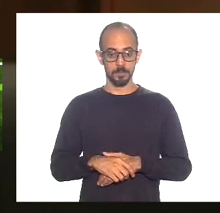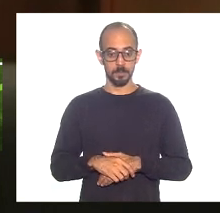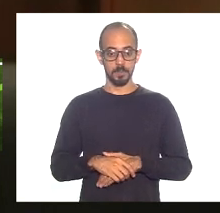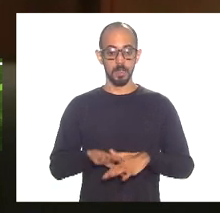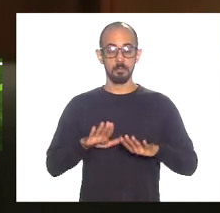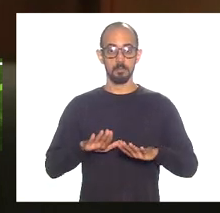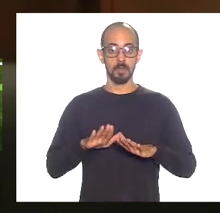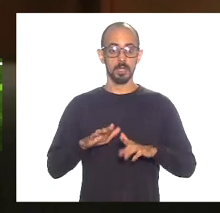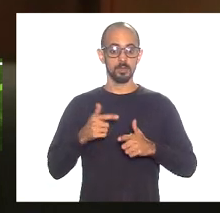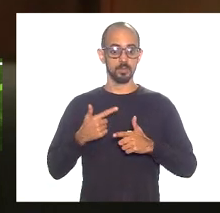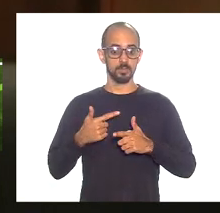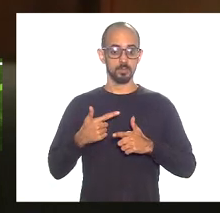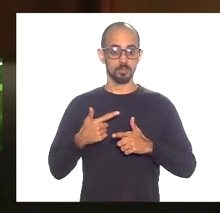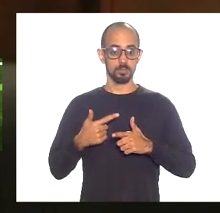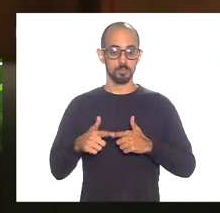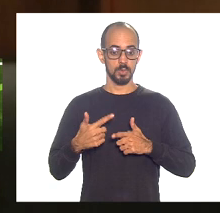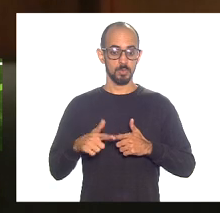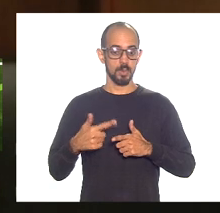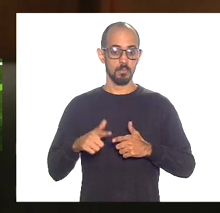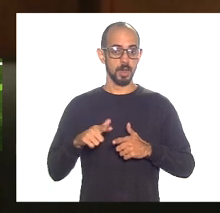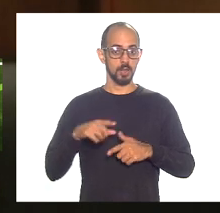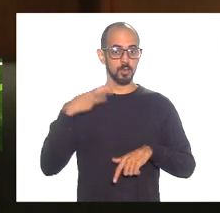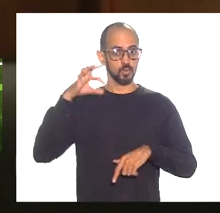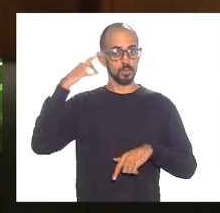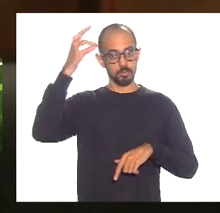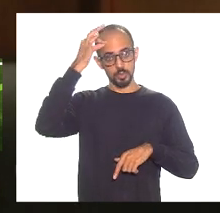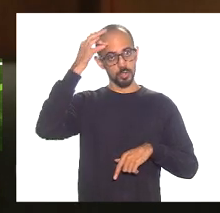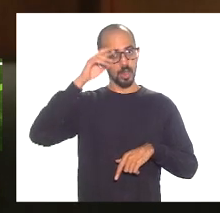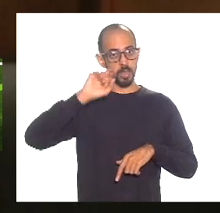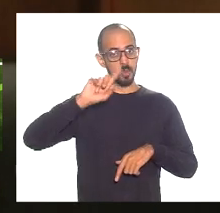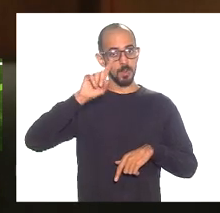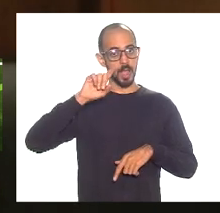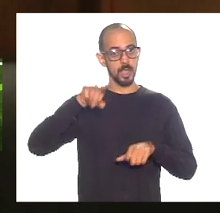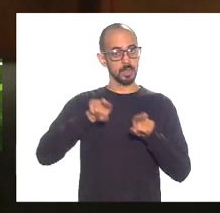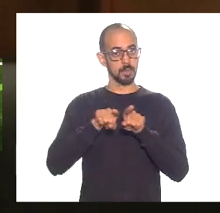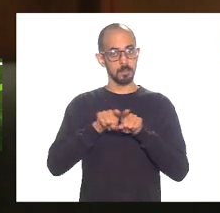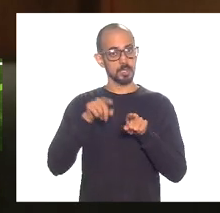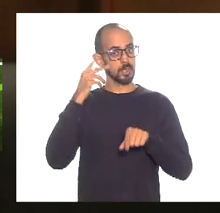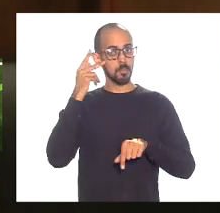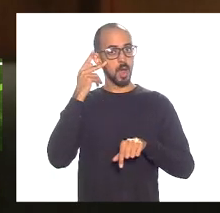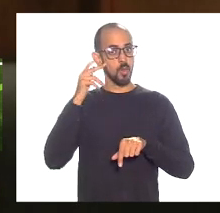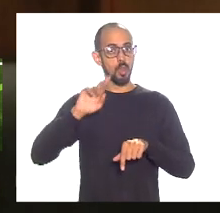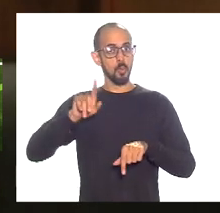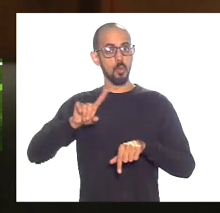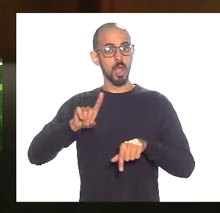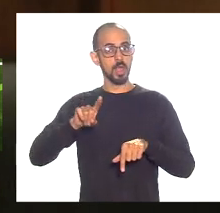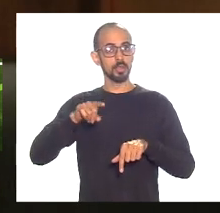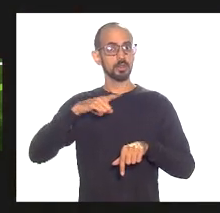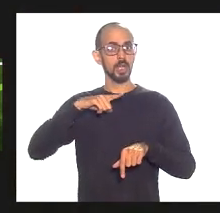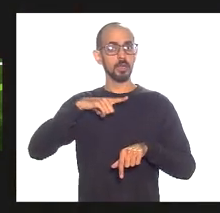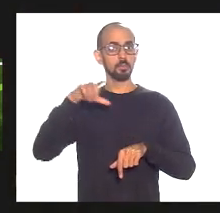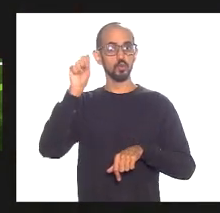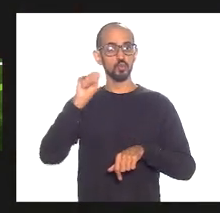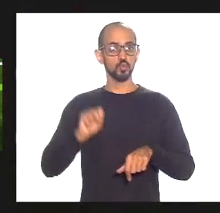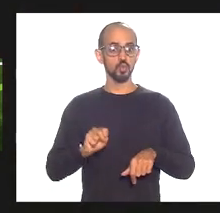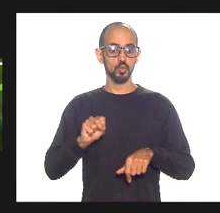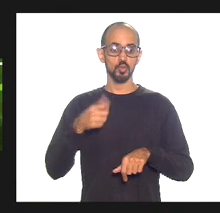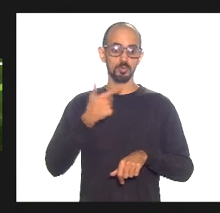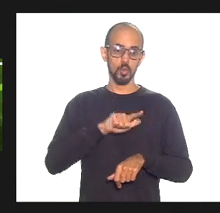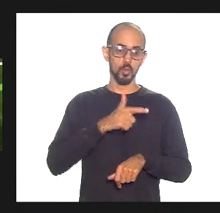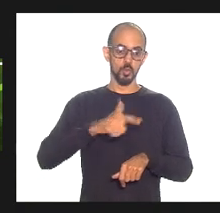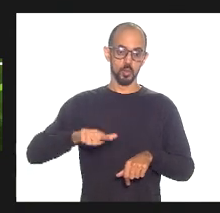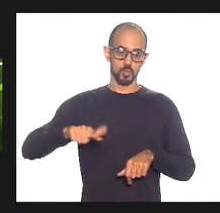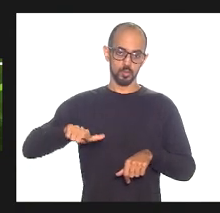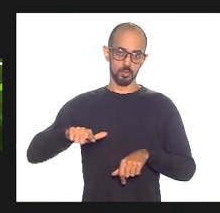Mas o problema é que não tá indo nem pro Espírito Santo, nem pra São Paulo. Tá indo pro Sul, tá indo pra outros... Sim, mas por isso que a gente